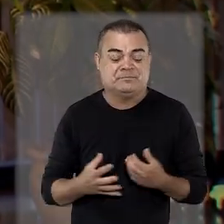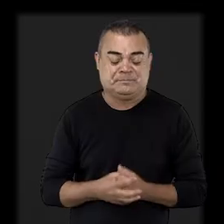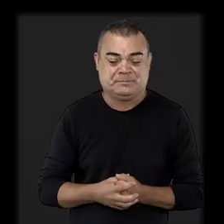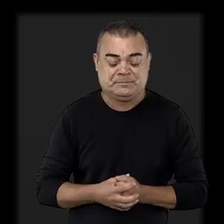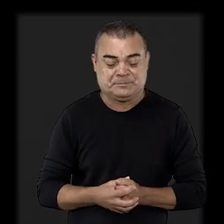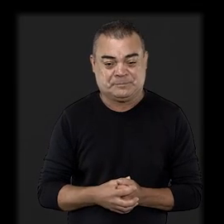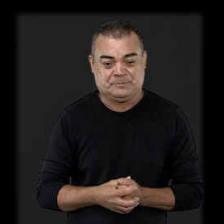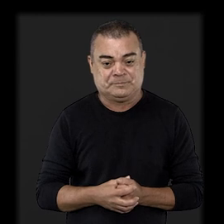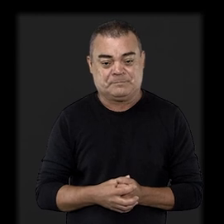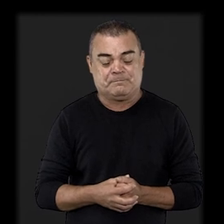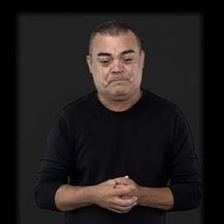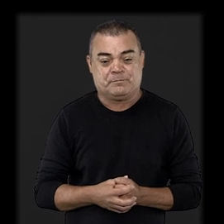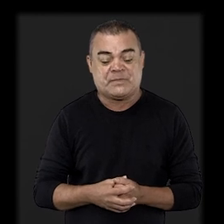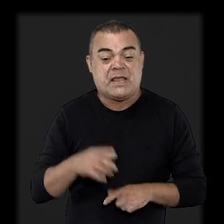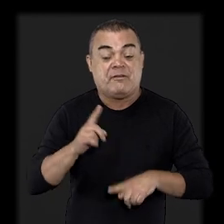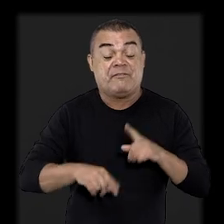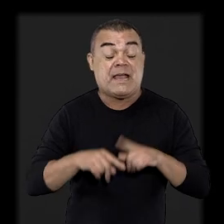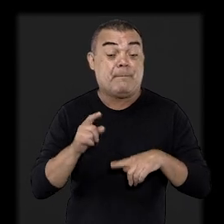cliente.